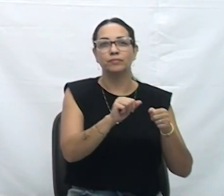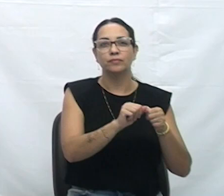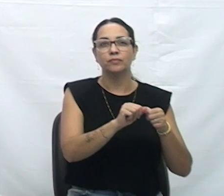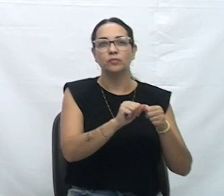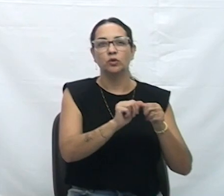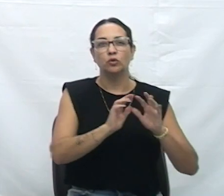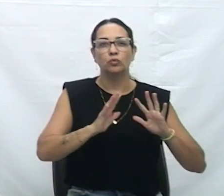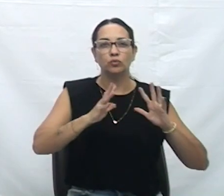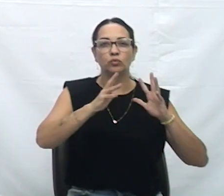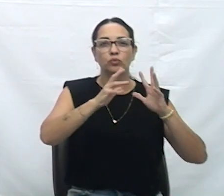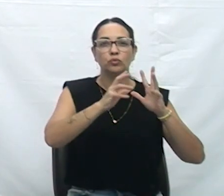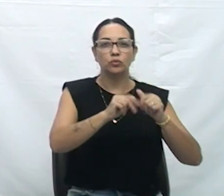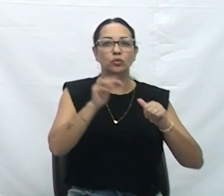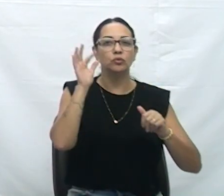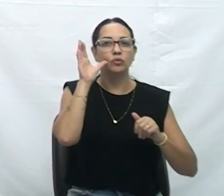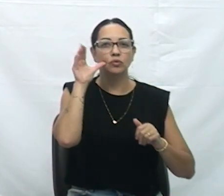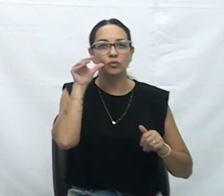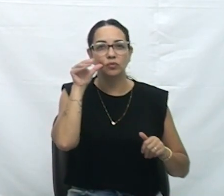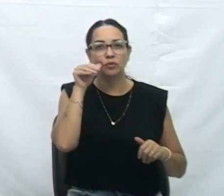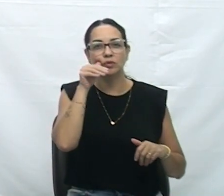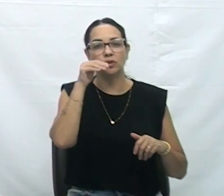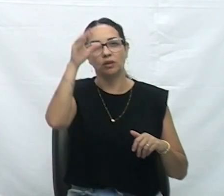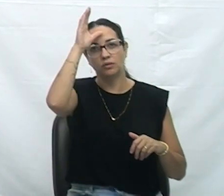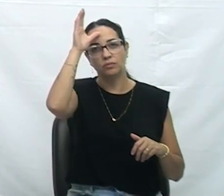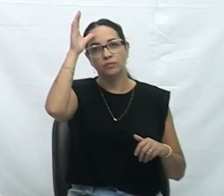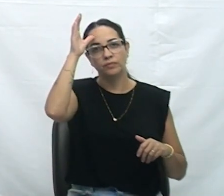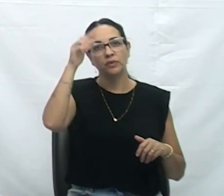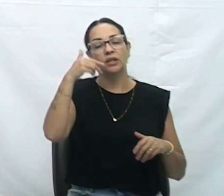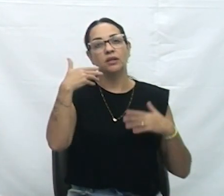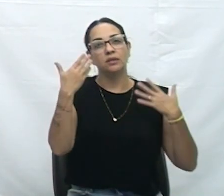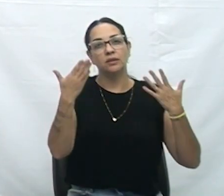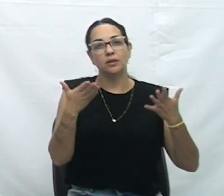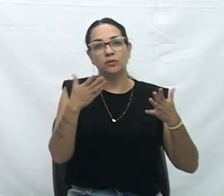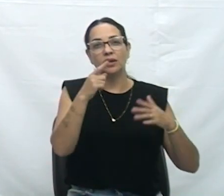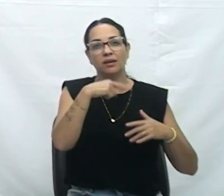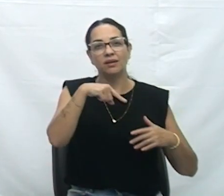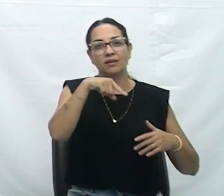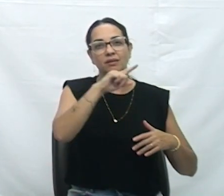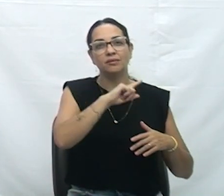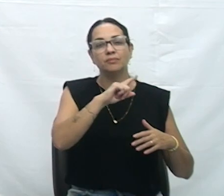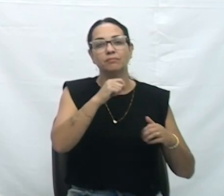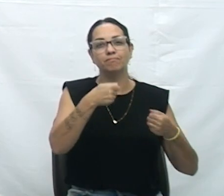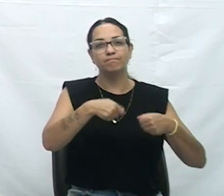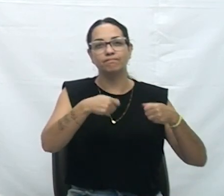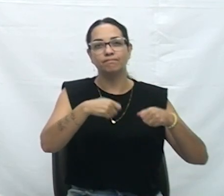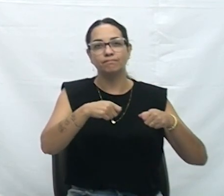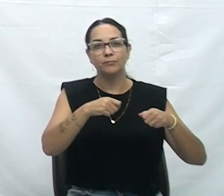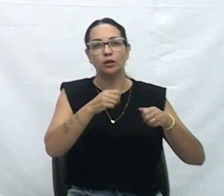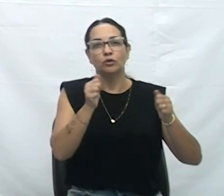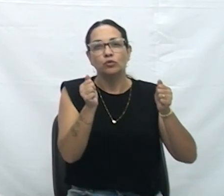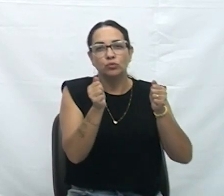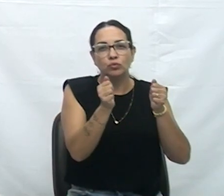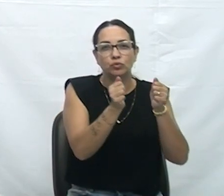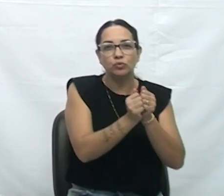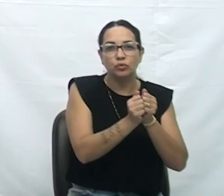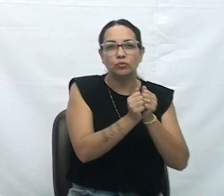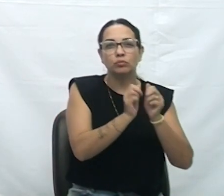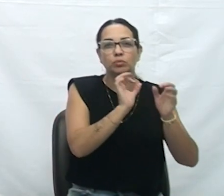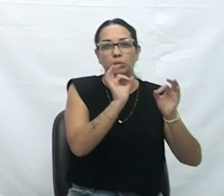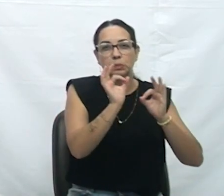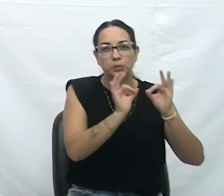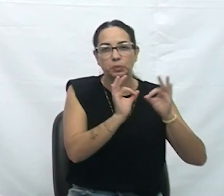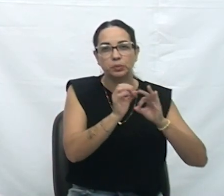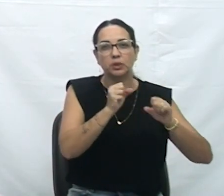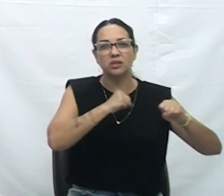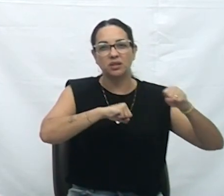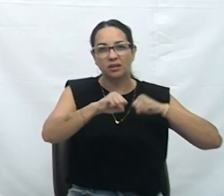obedecer vários pontos, tiveram que se juntarem todas as secretarias